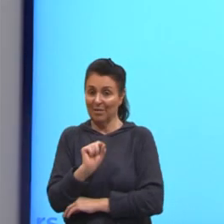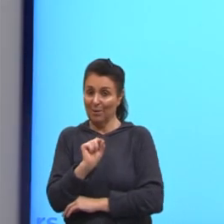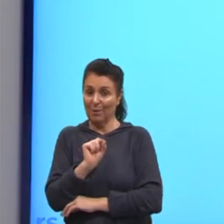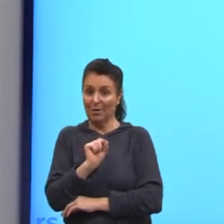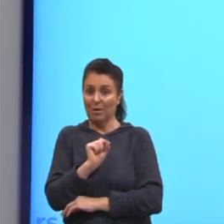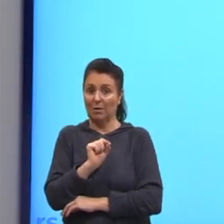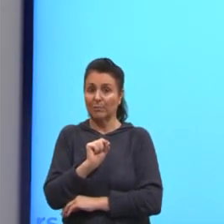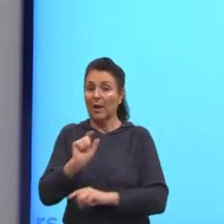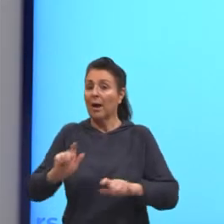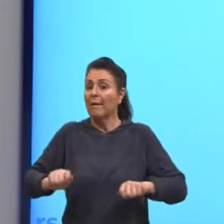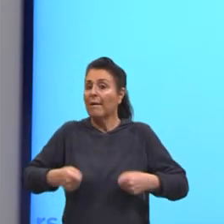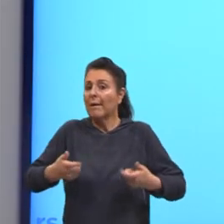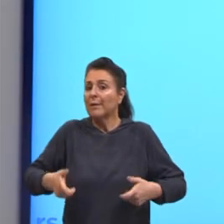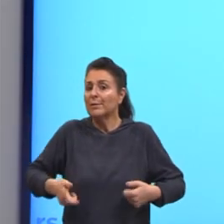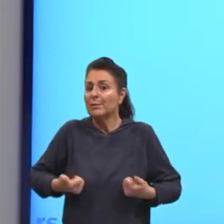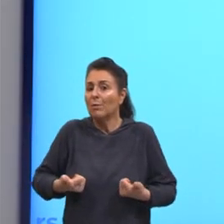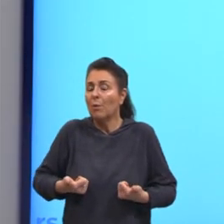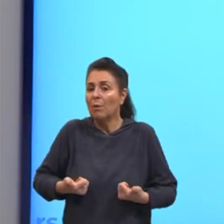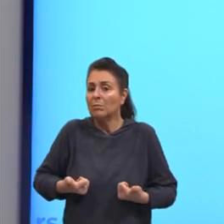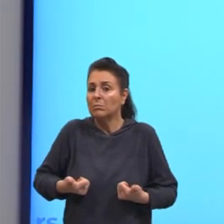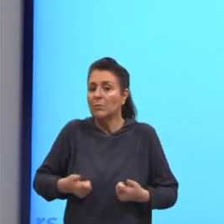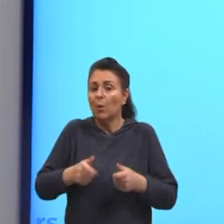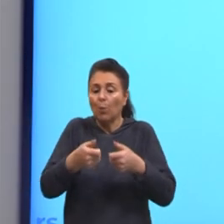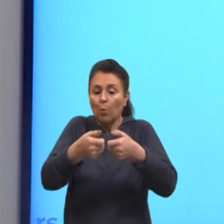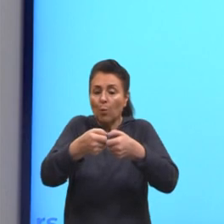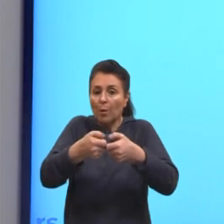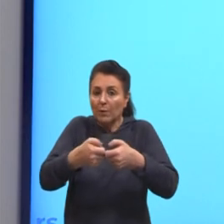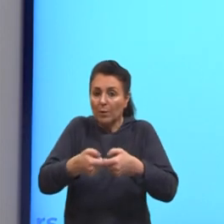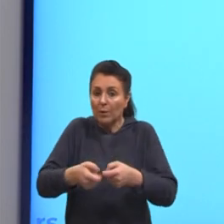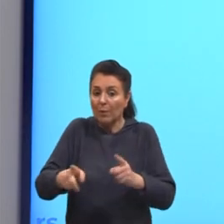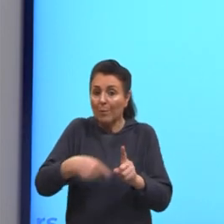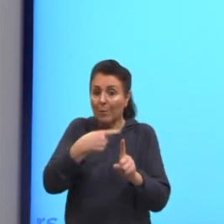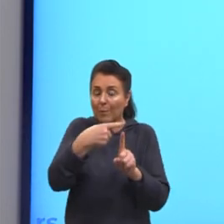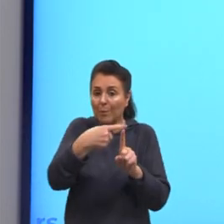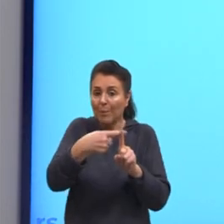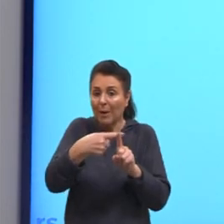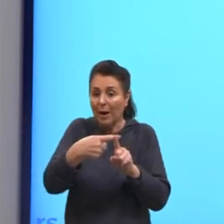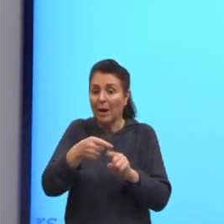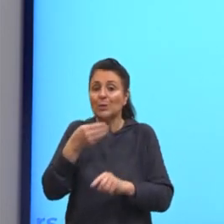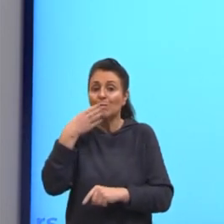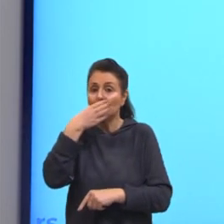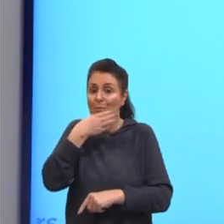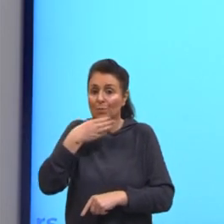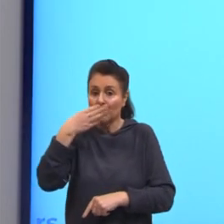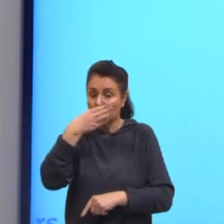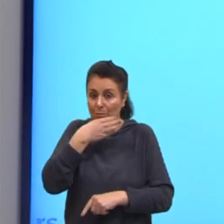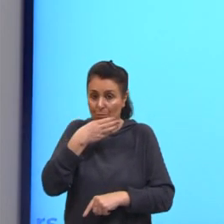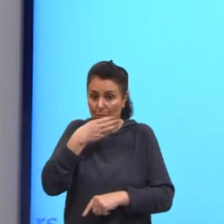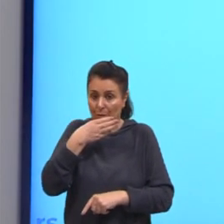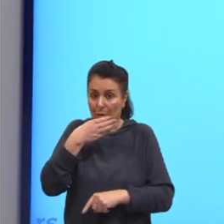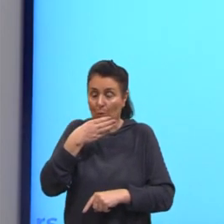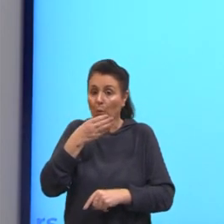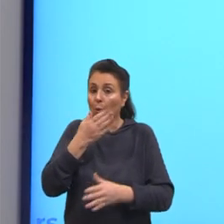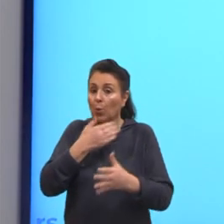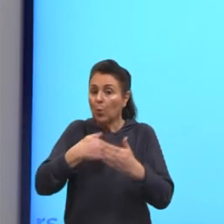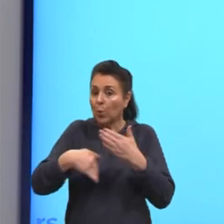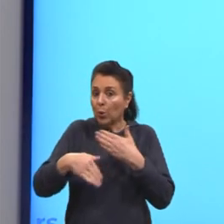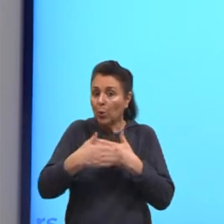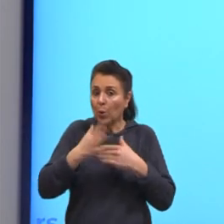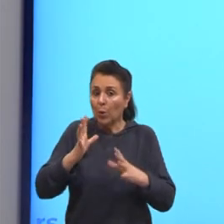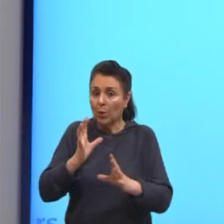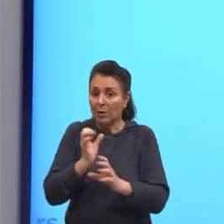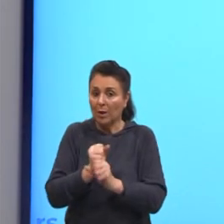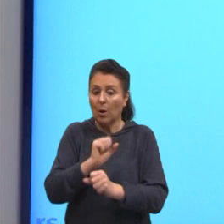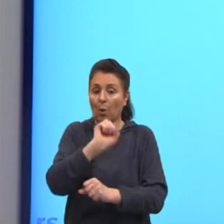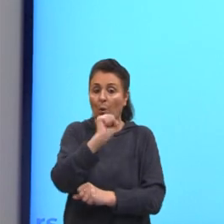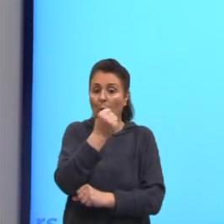O gasto total permanece sendo o amendoim, mais ali o valor do açúcar. O gasto total continua sendo